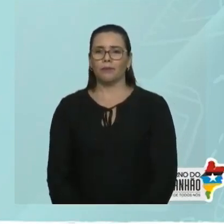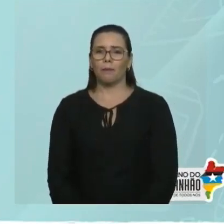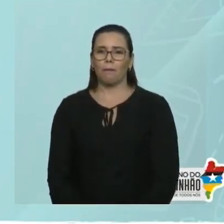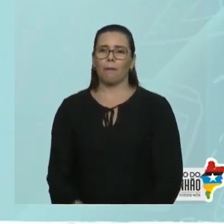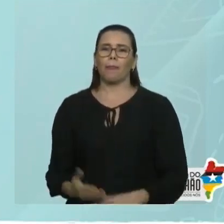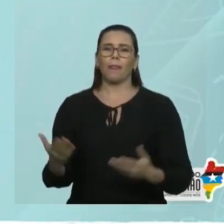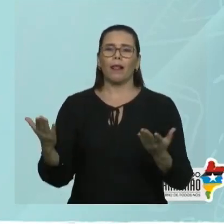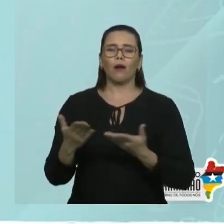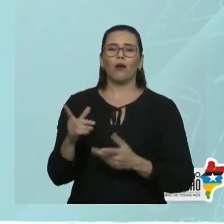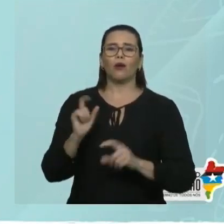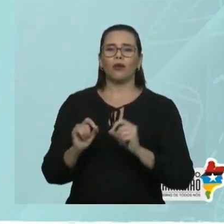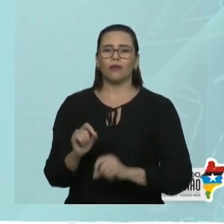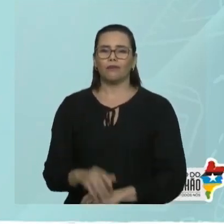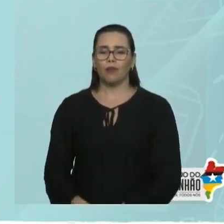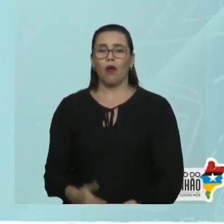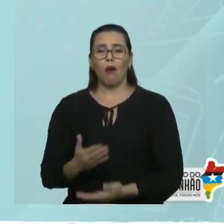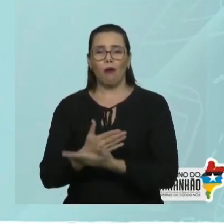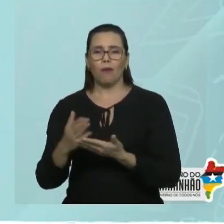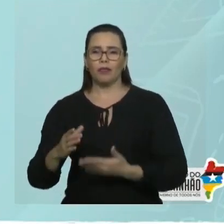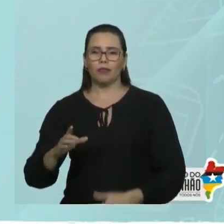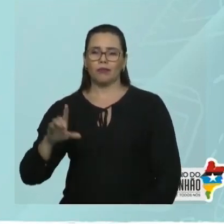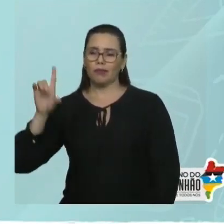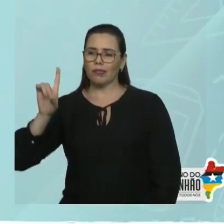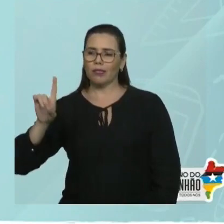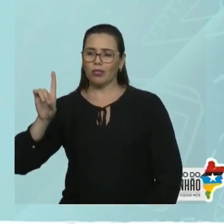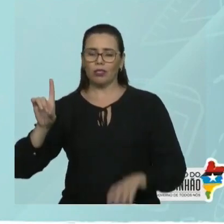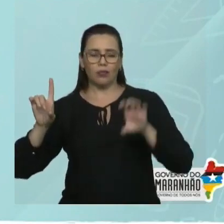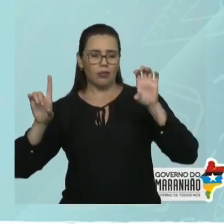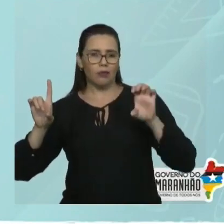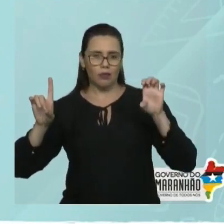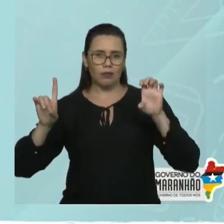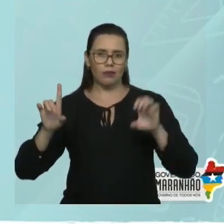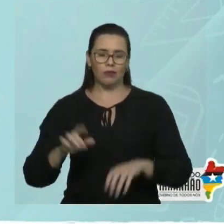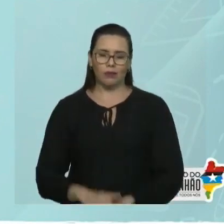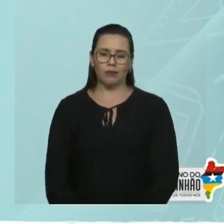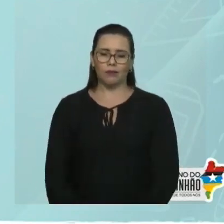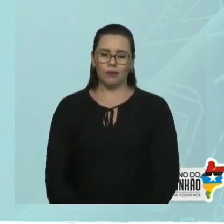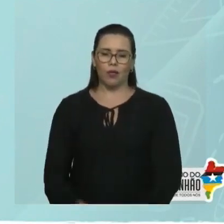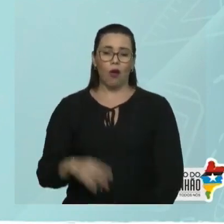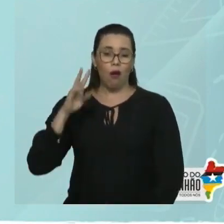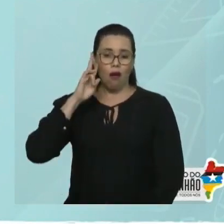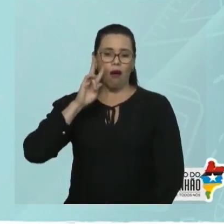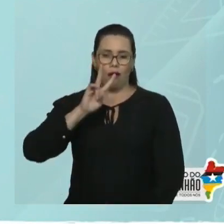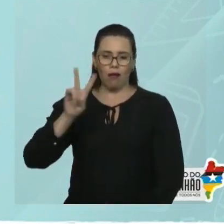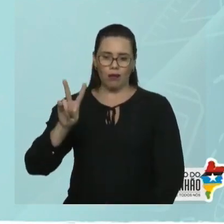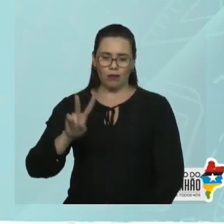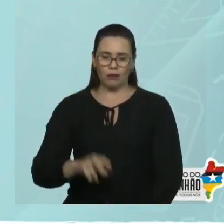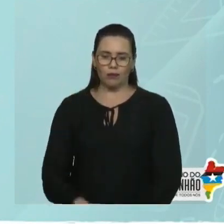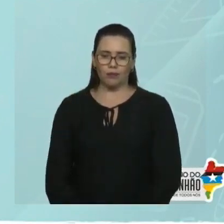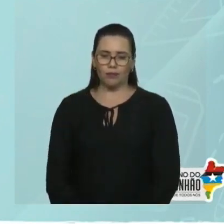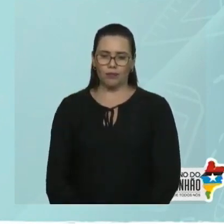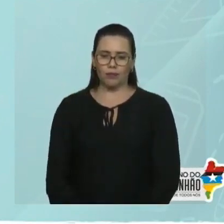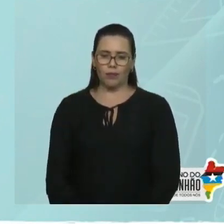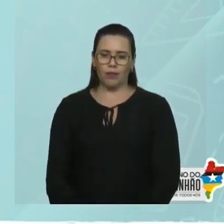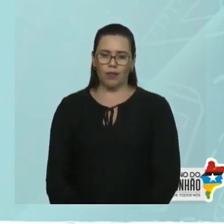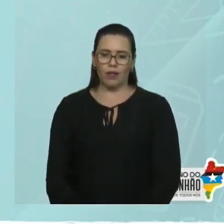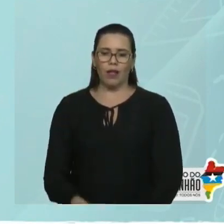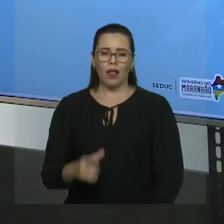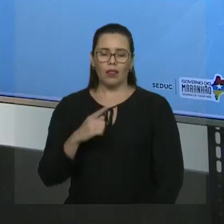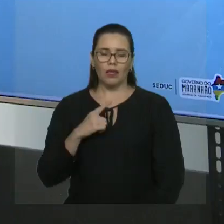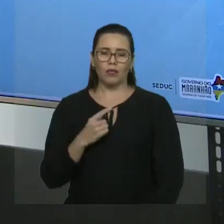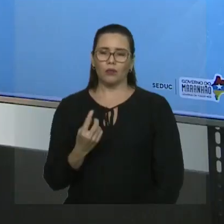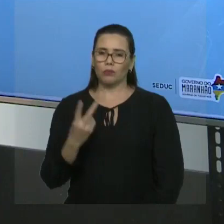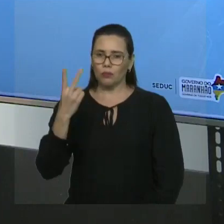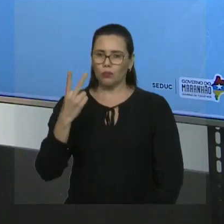a direita, eu numero da direita para a esquerda. Então, olhando a posição das ramificações, elas estão aonde? Duas no carbono